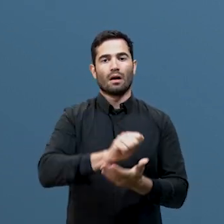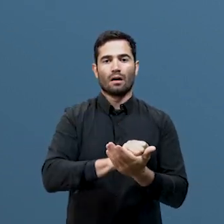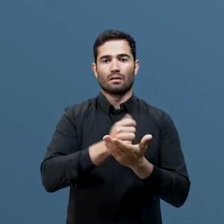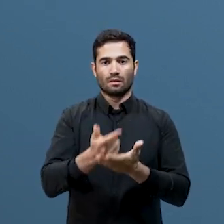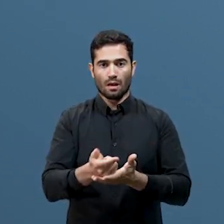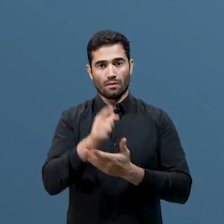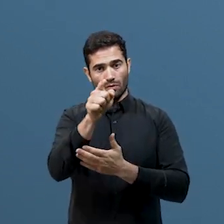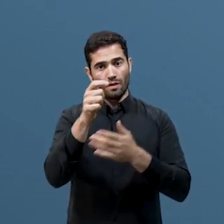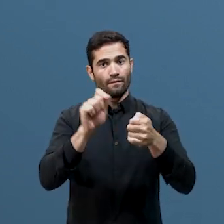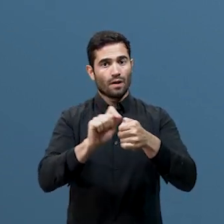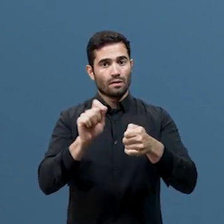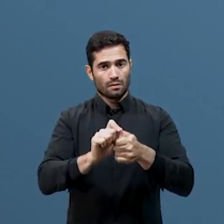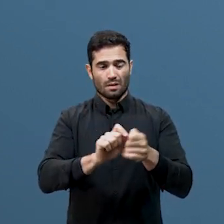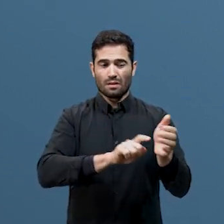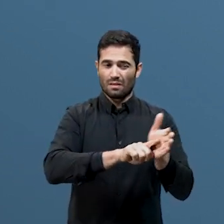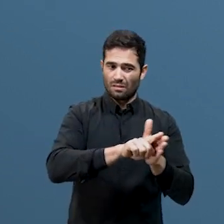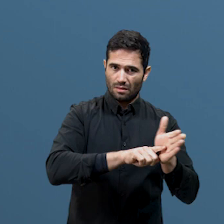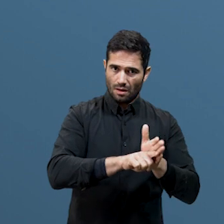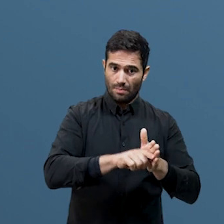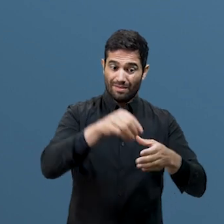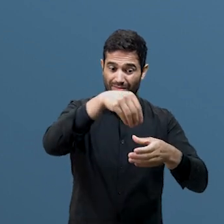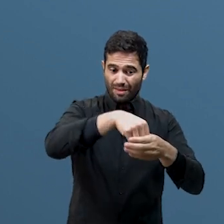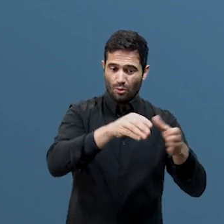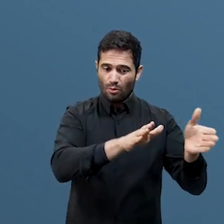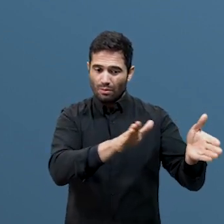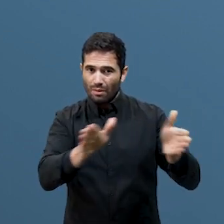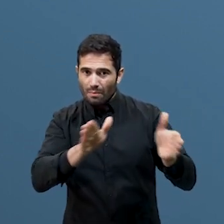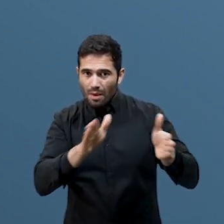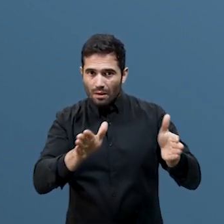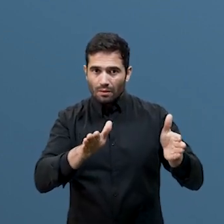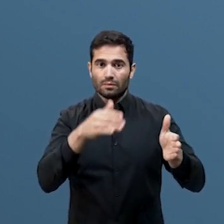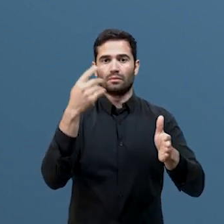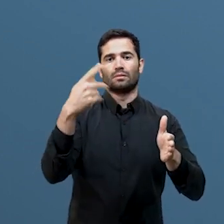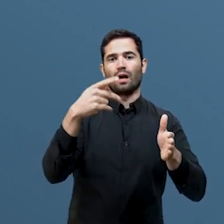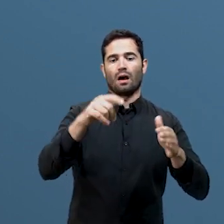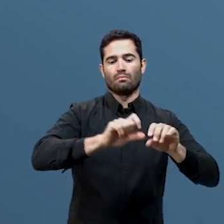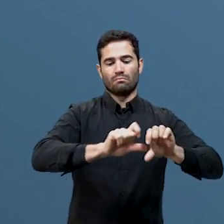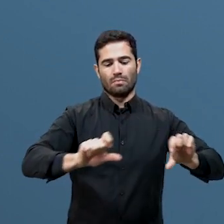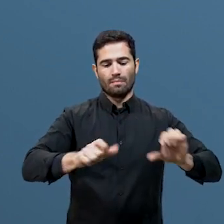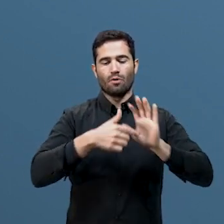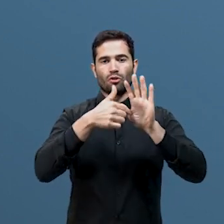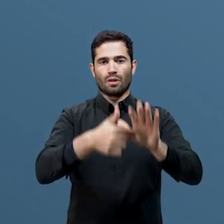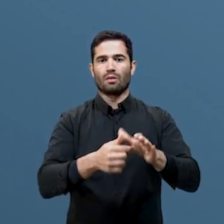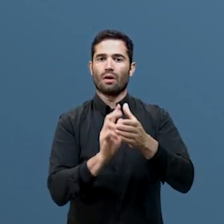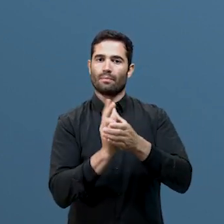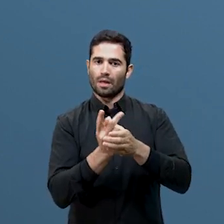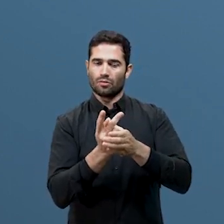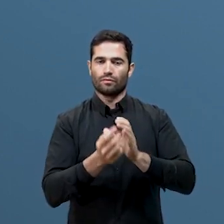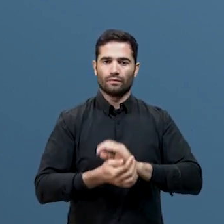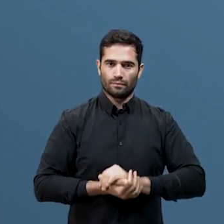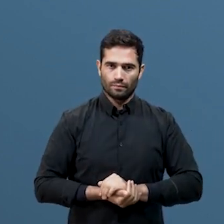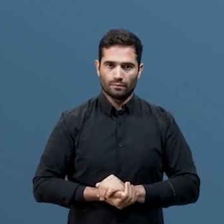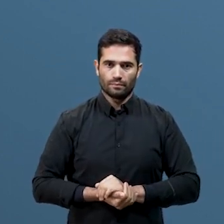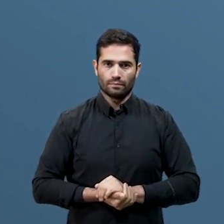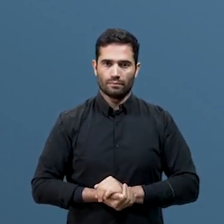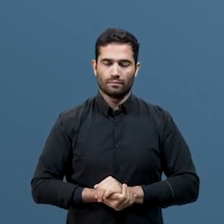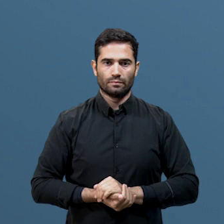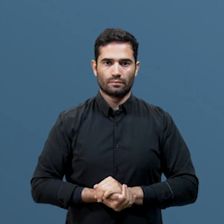Certifique-se de realizar os exames dentro do período de vigência do seu periódico que está indicado no aplicativo Solgov.